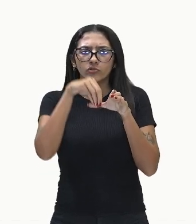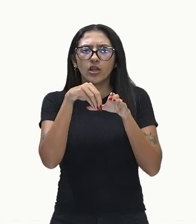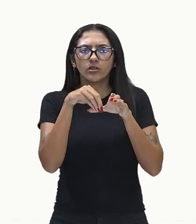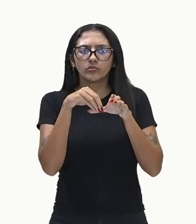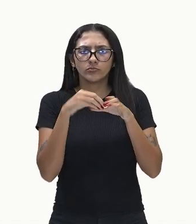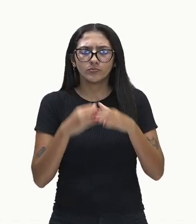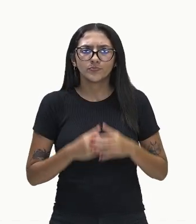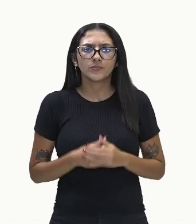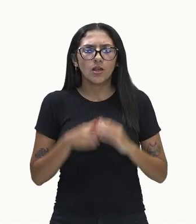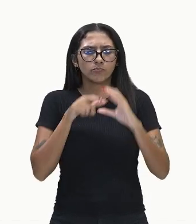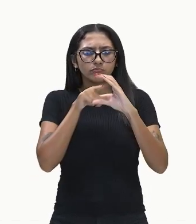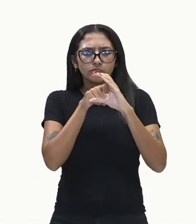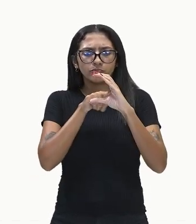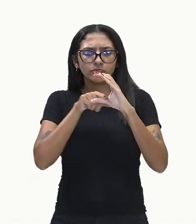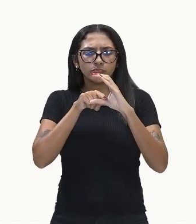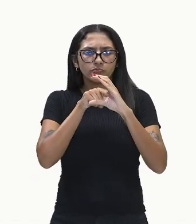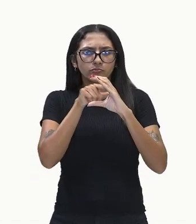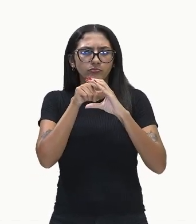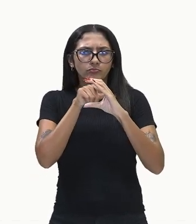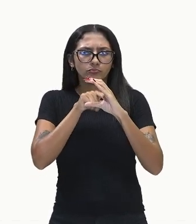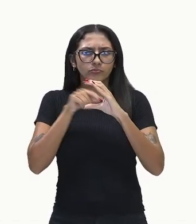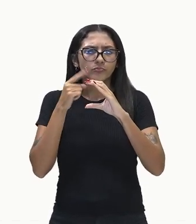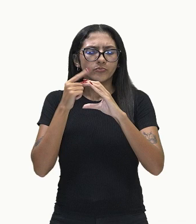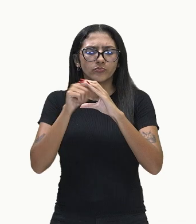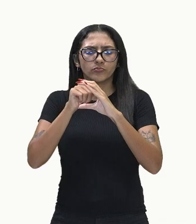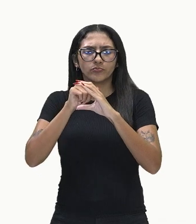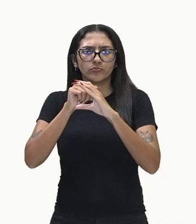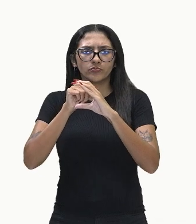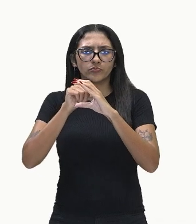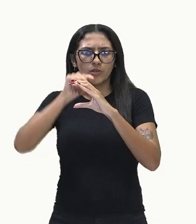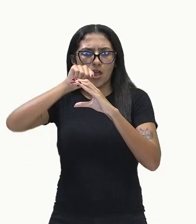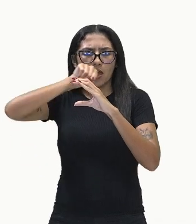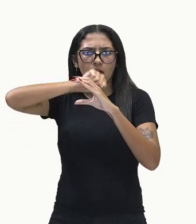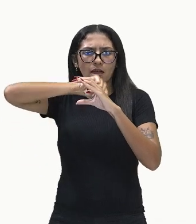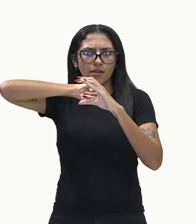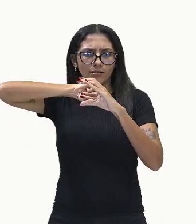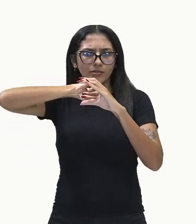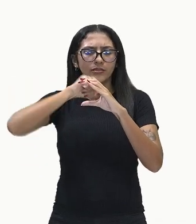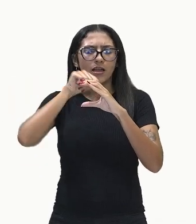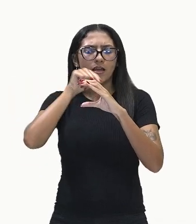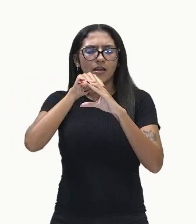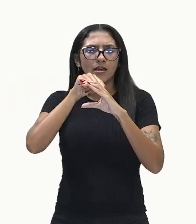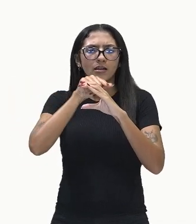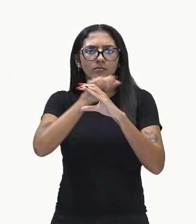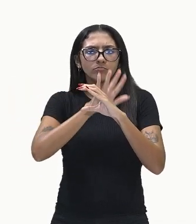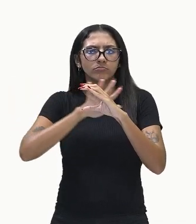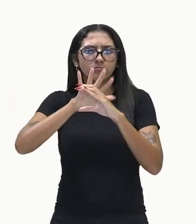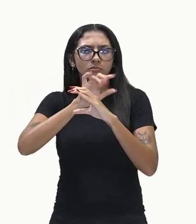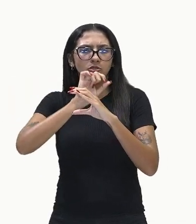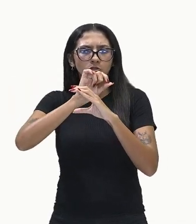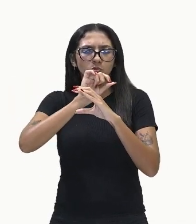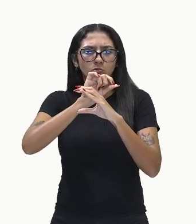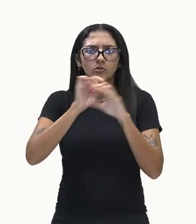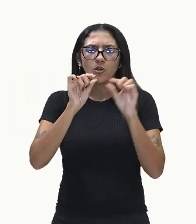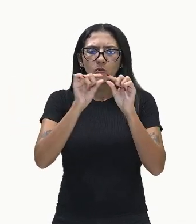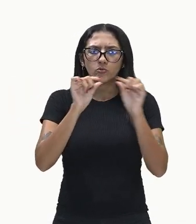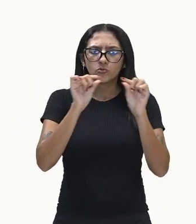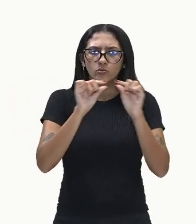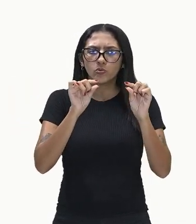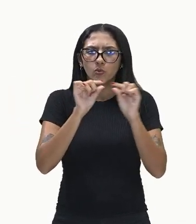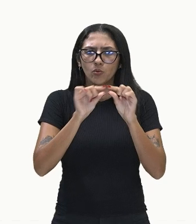retina. E bem aqui foi ampliado uma porção, né? Onde estão localizadas os cones e os